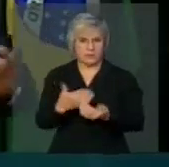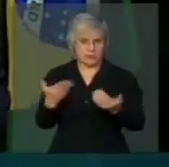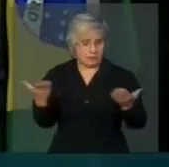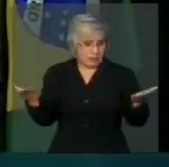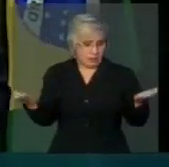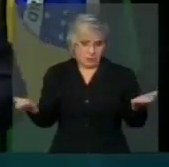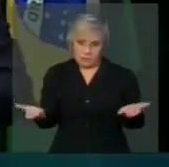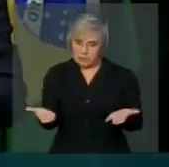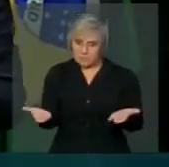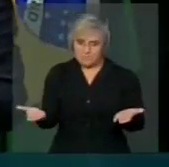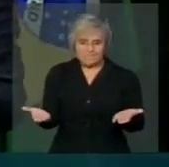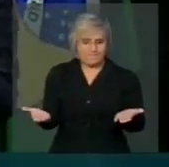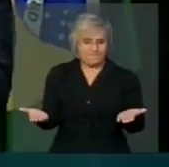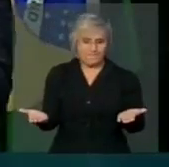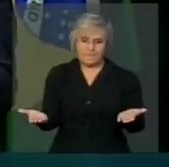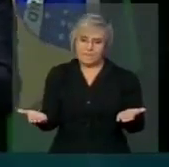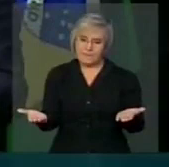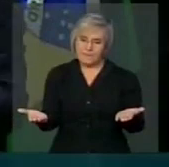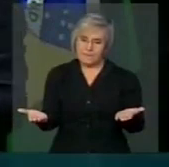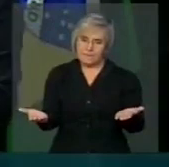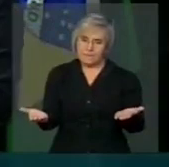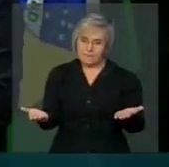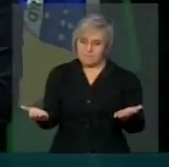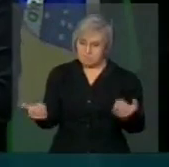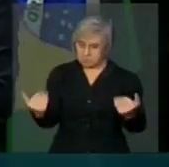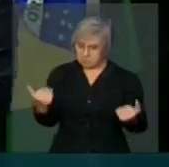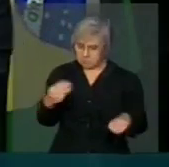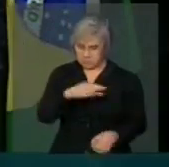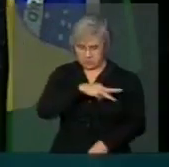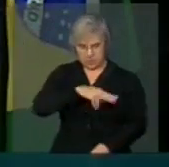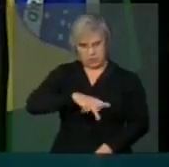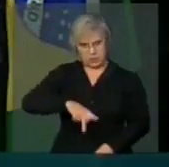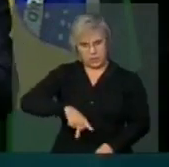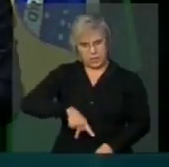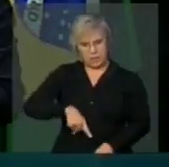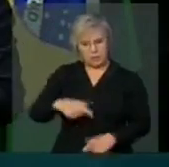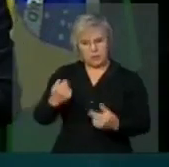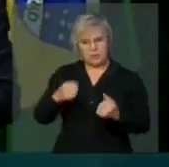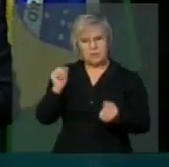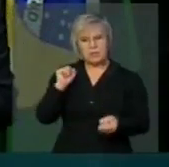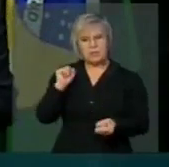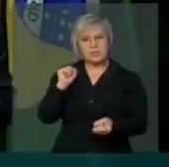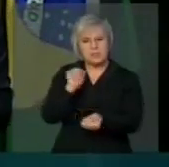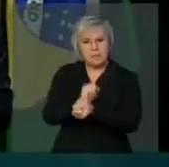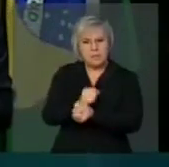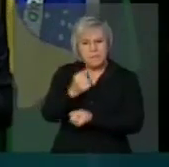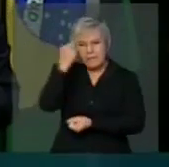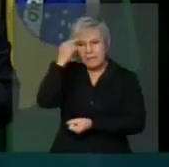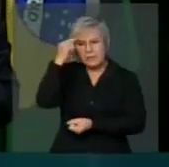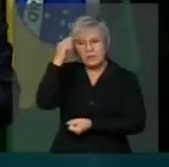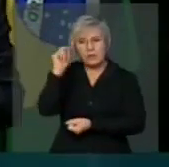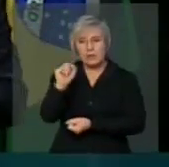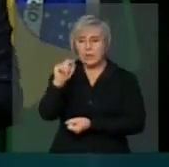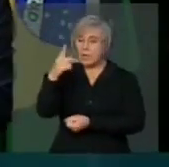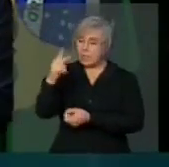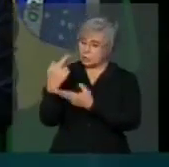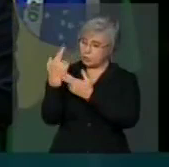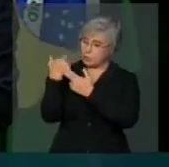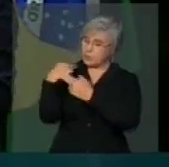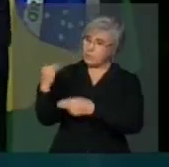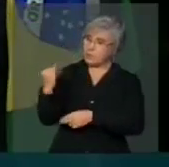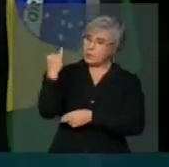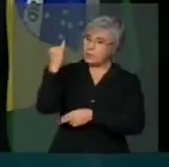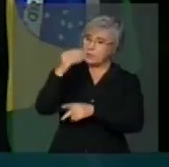lamentavelmente, ao Ministério Público, tem que parar para pensar que o seu papel é importante na sociedade,